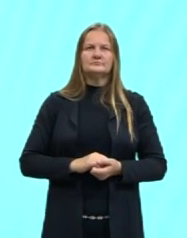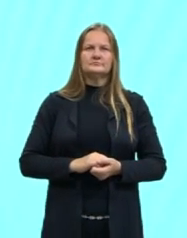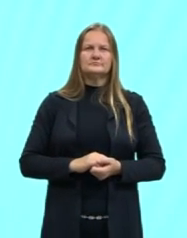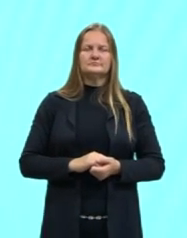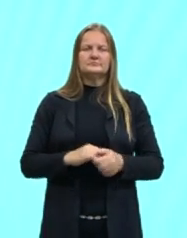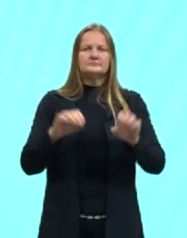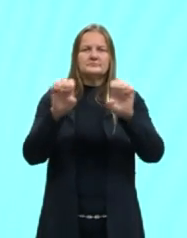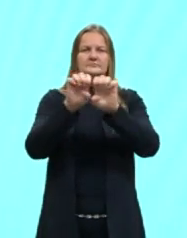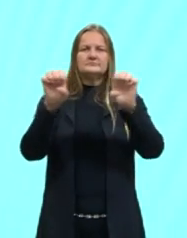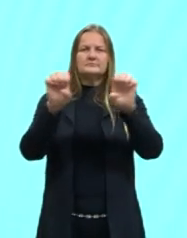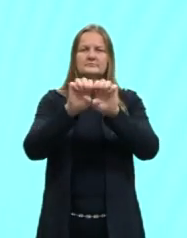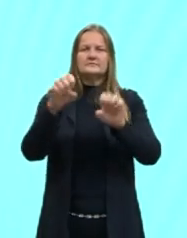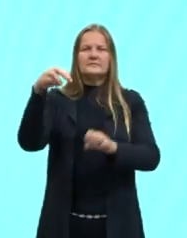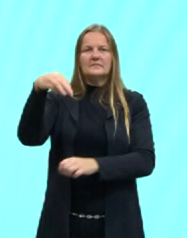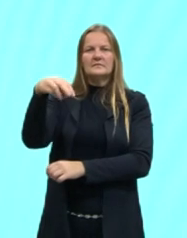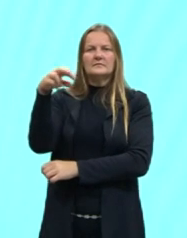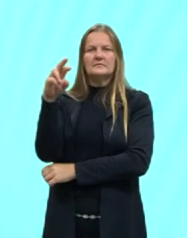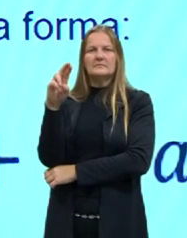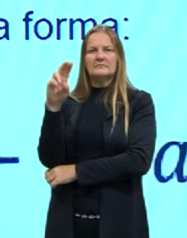nossa equação do MRUV.